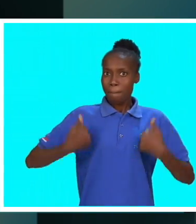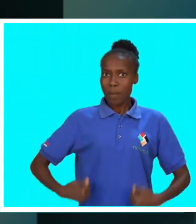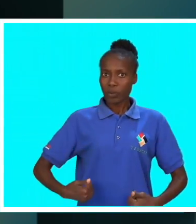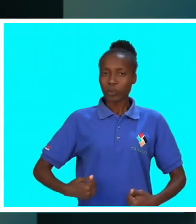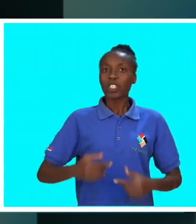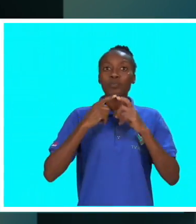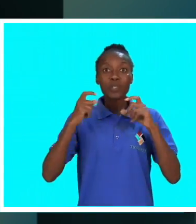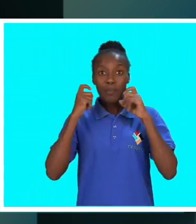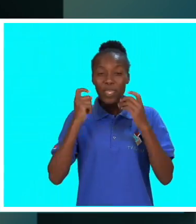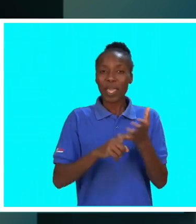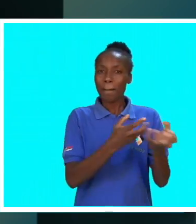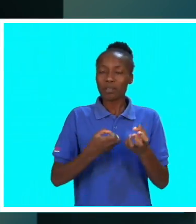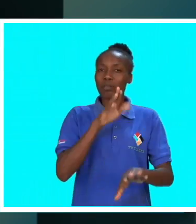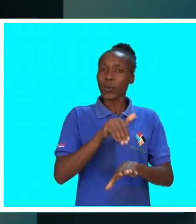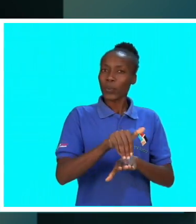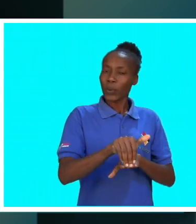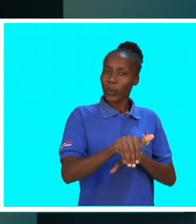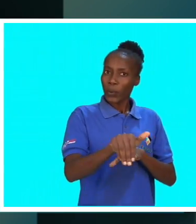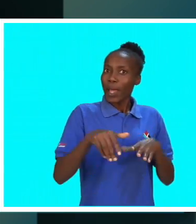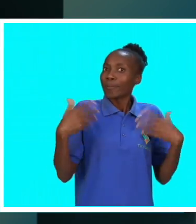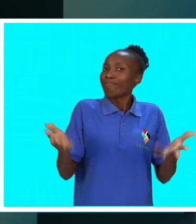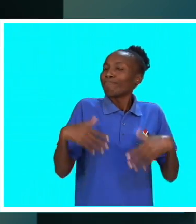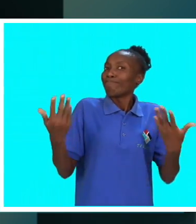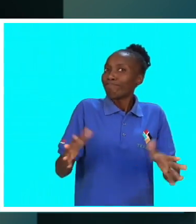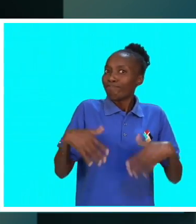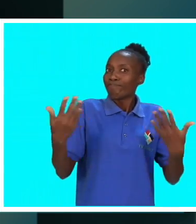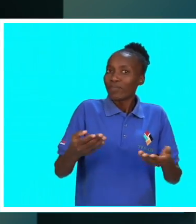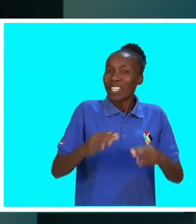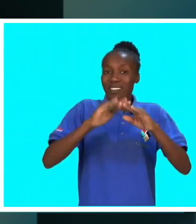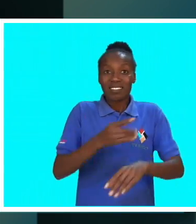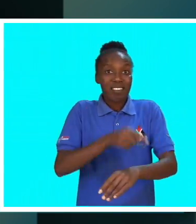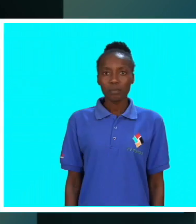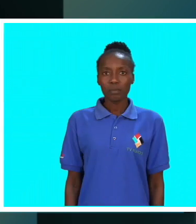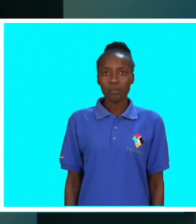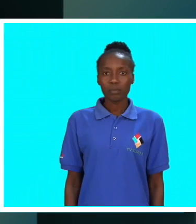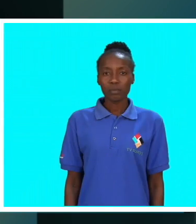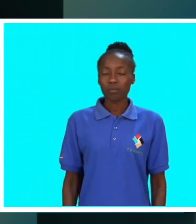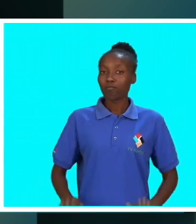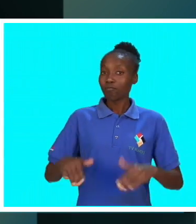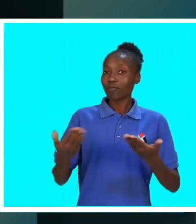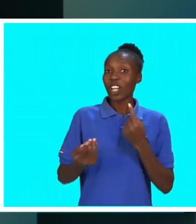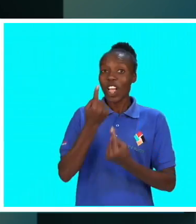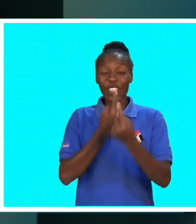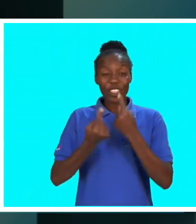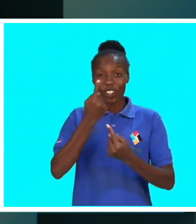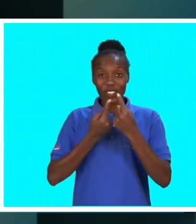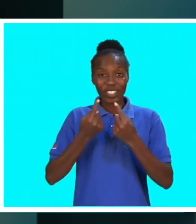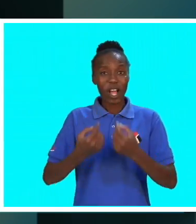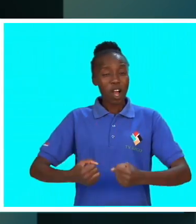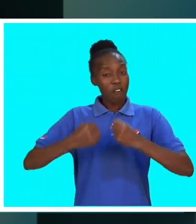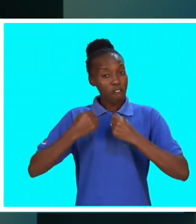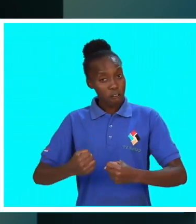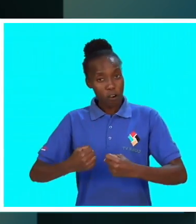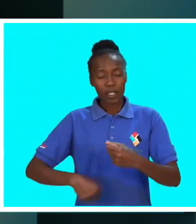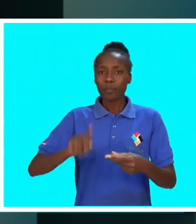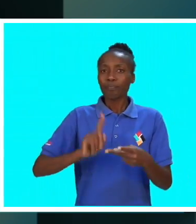Moçambique. Há uma necessidade de continuarmos a fortalecer. Foi um debate forte e penso que